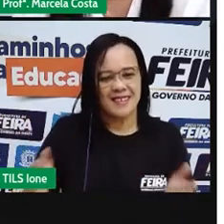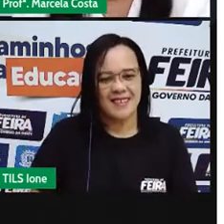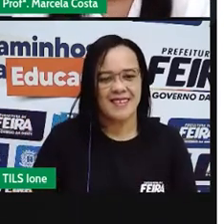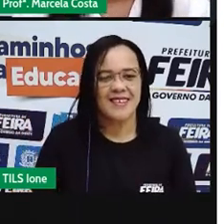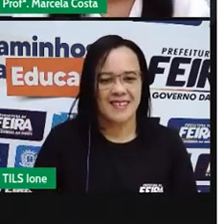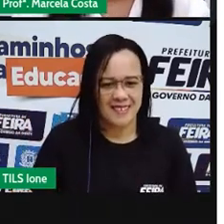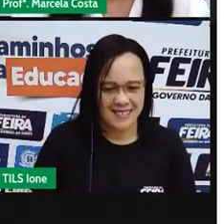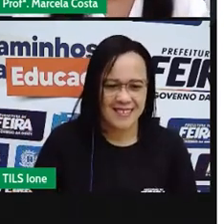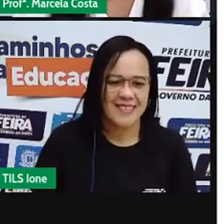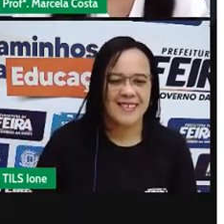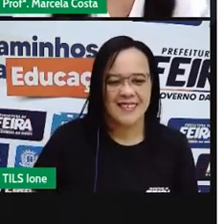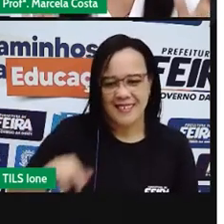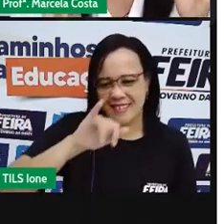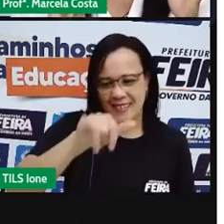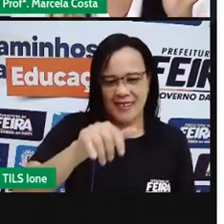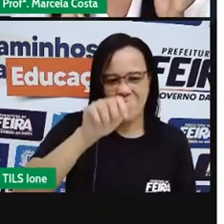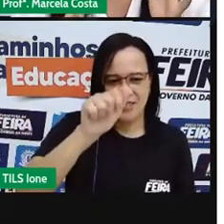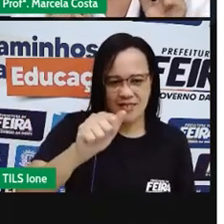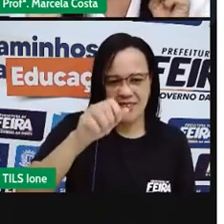ré.